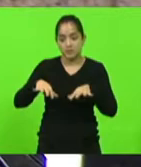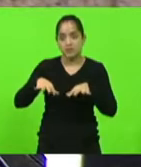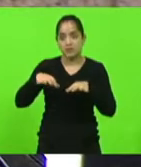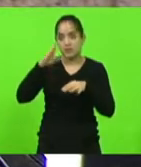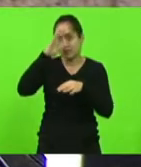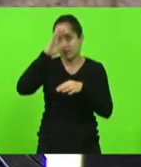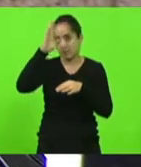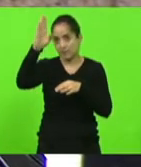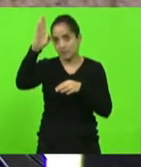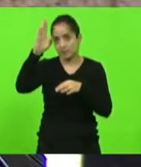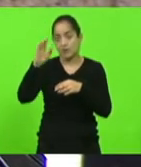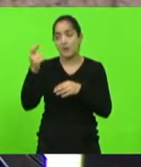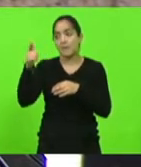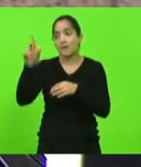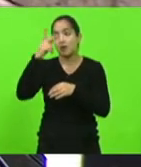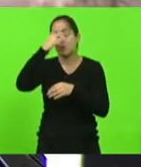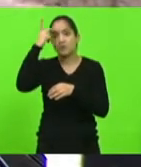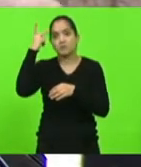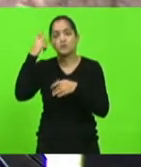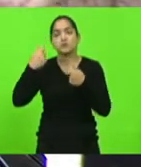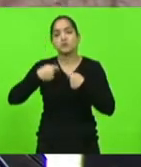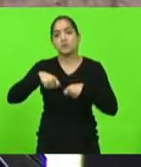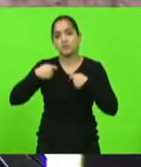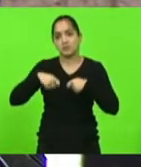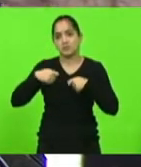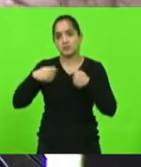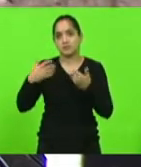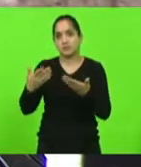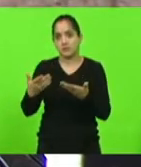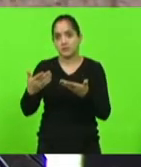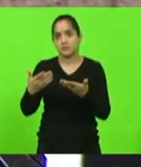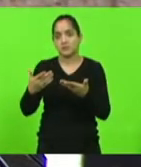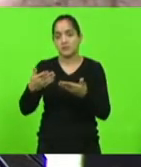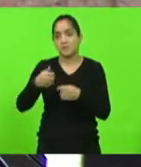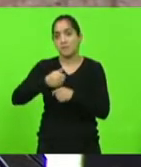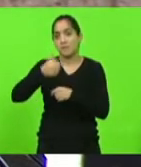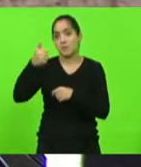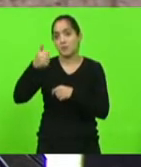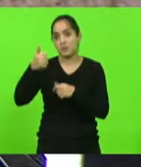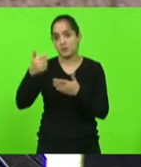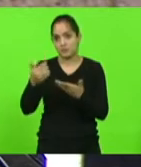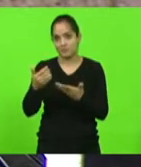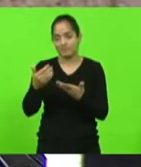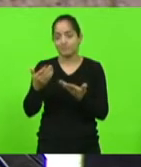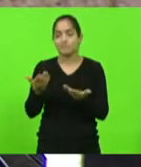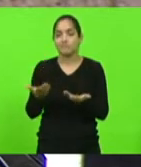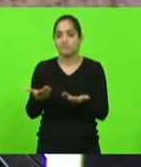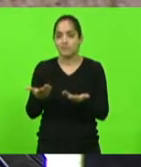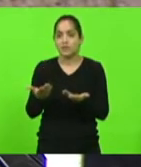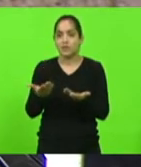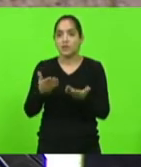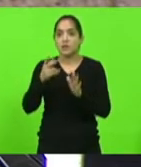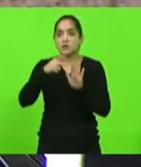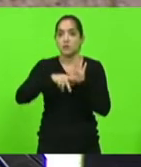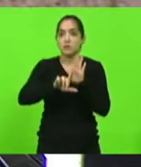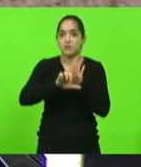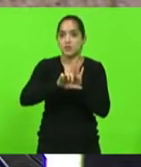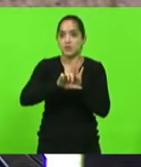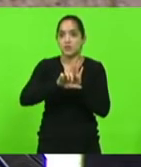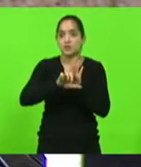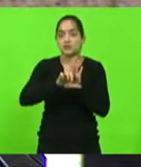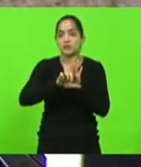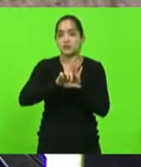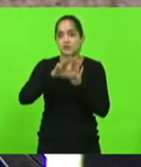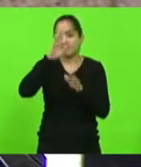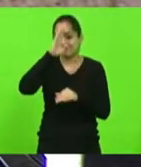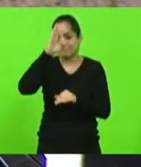para outras pessoas que precisariam em primeiro lugar. Então, não é um projeto para prioridade, para